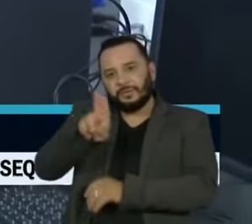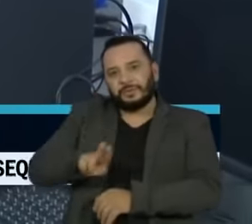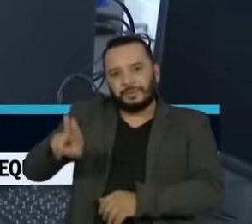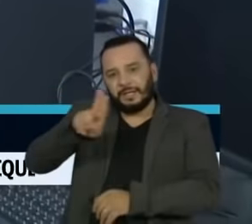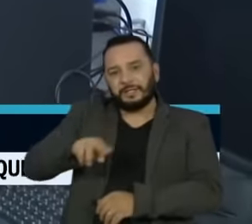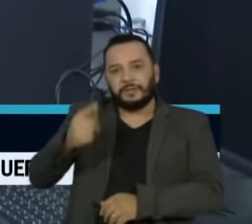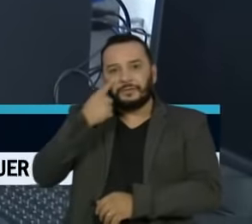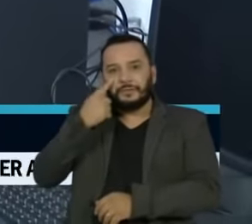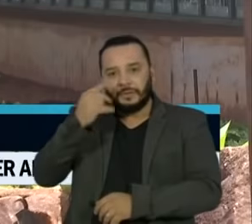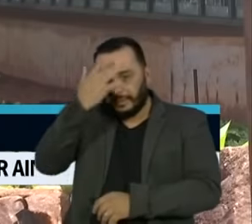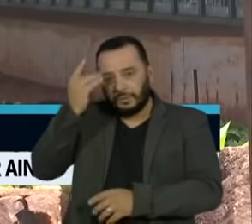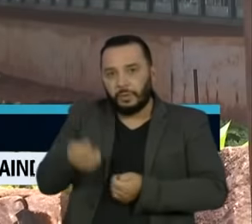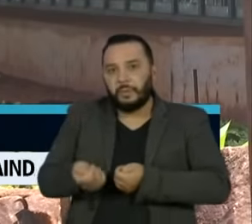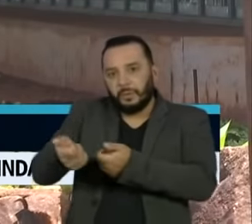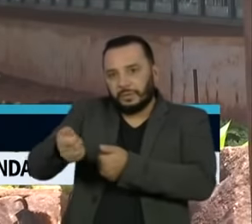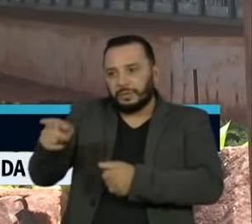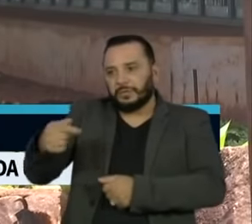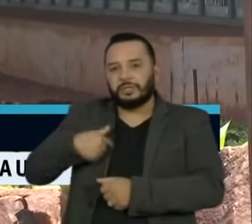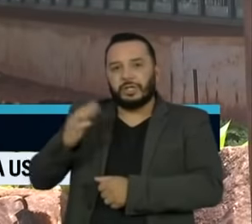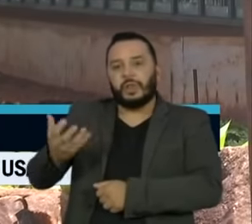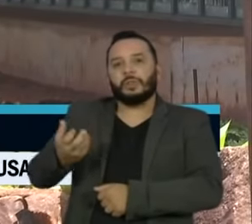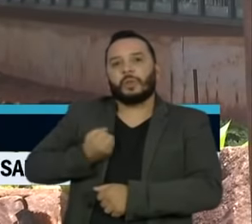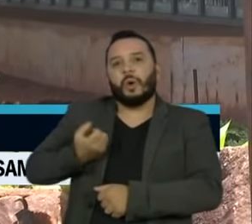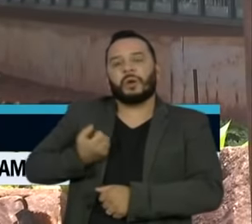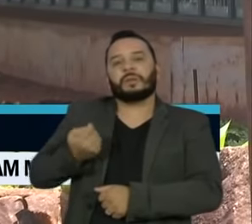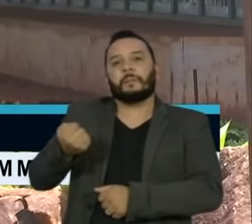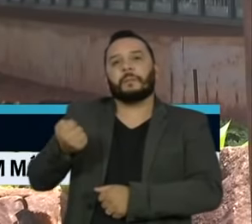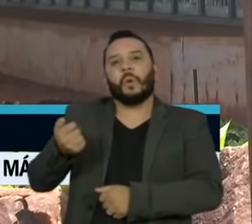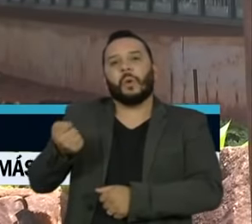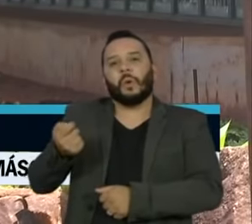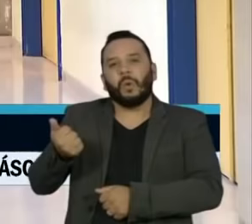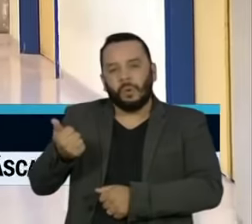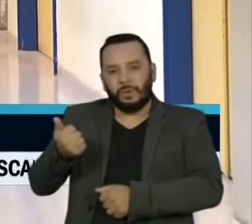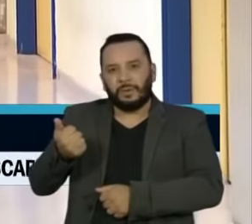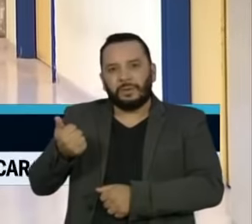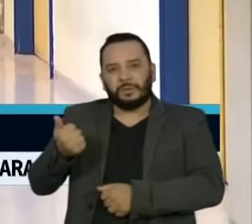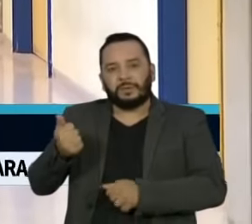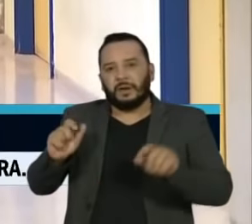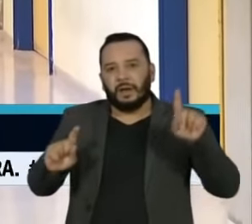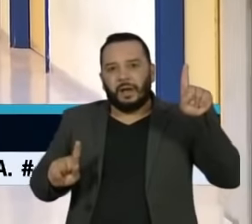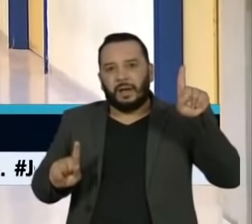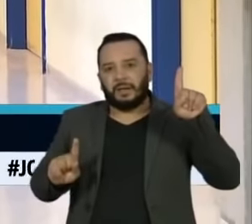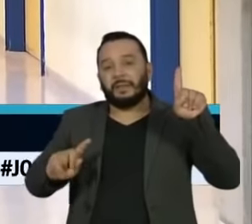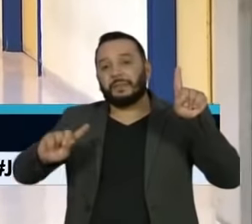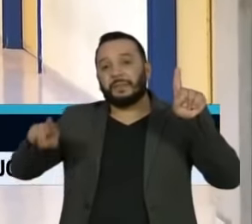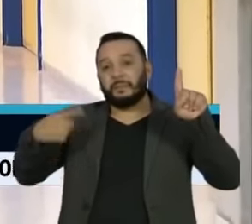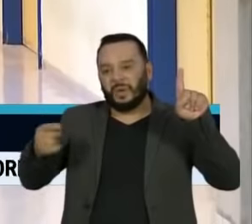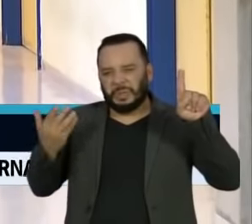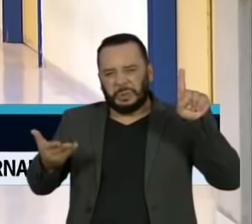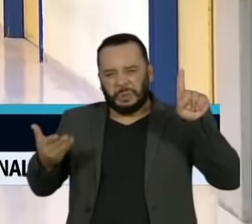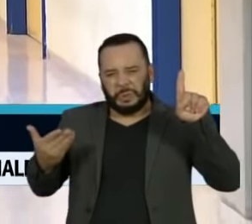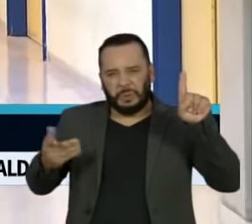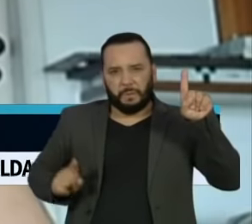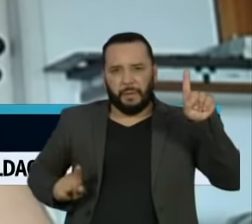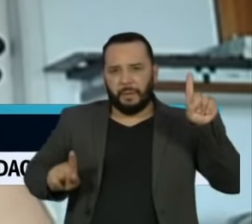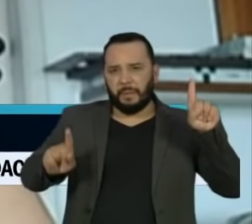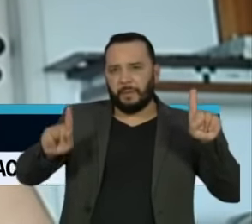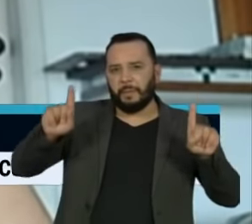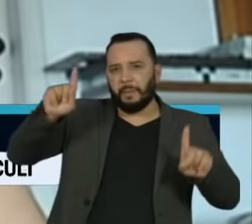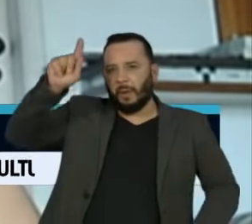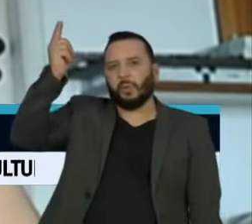entraram na USP com notas menores que outros estudantes. Mas essa desvantagem foi revertida ao longo do tempo.